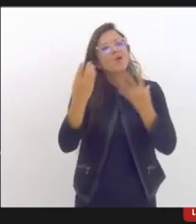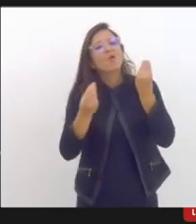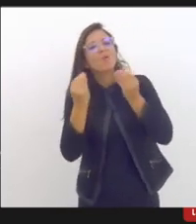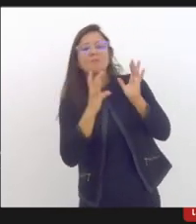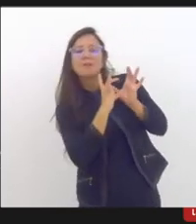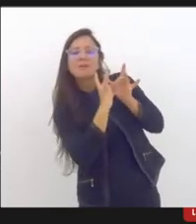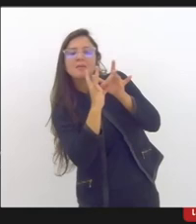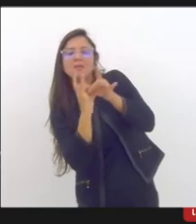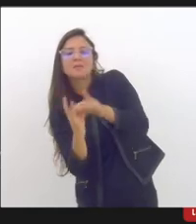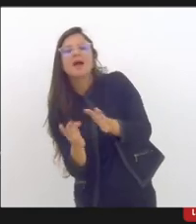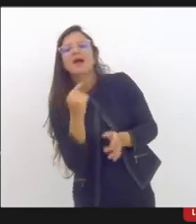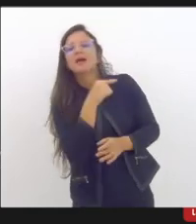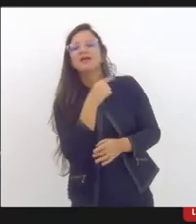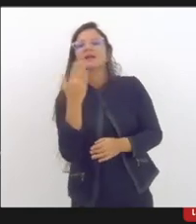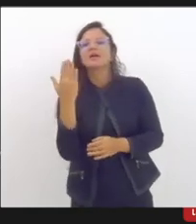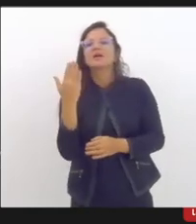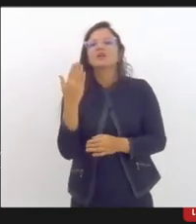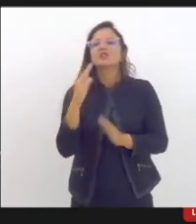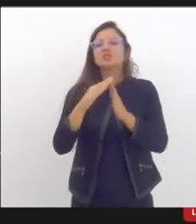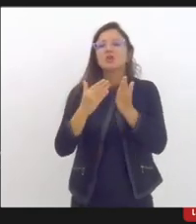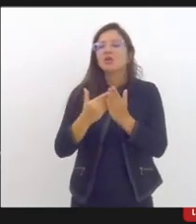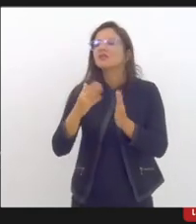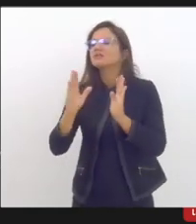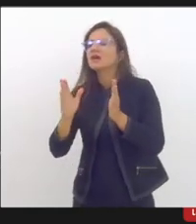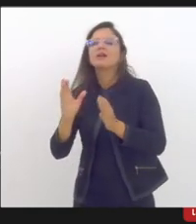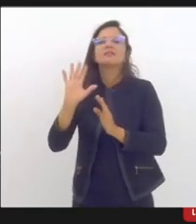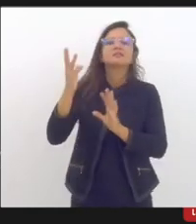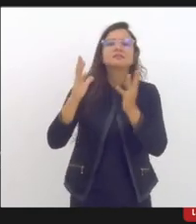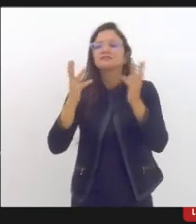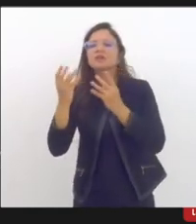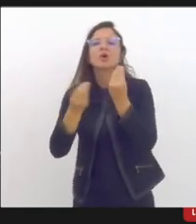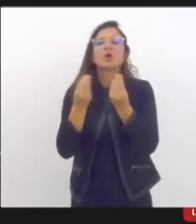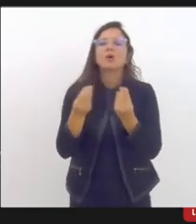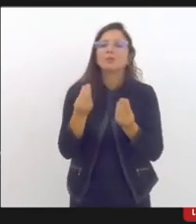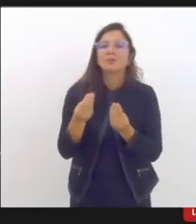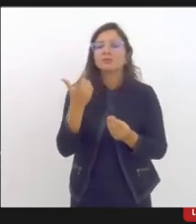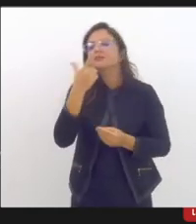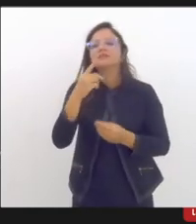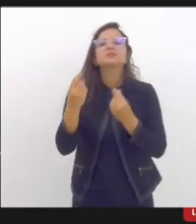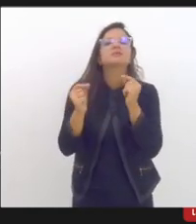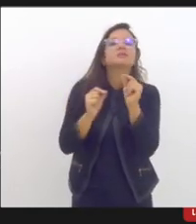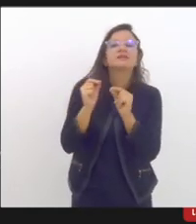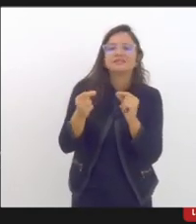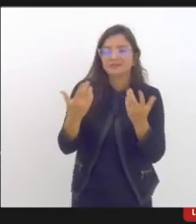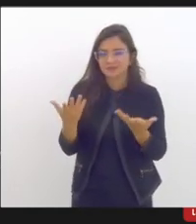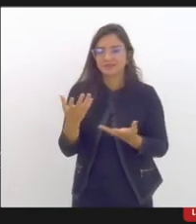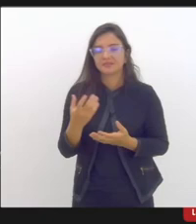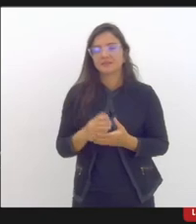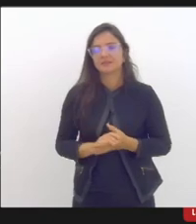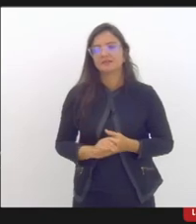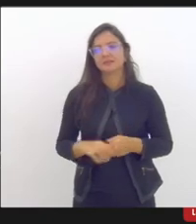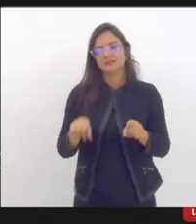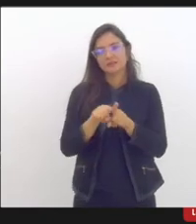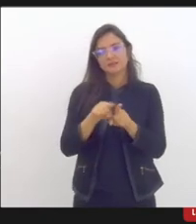pelas escolas da rede. Bom, a gente ainda integra enquanto coordenadoria o Programa Saúde na